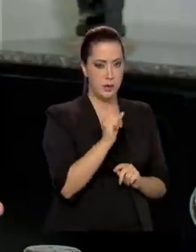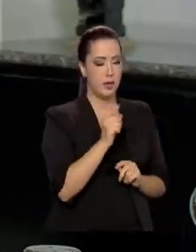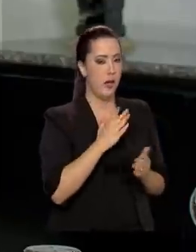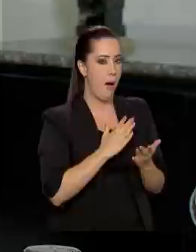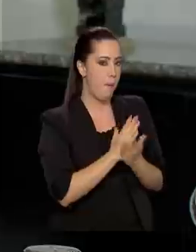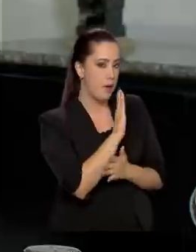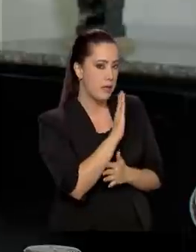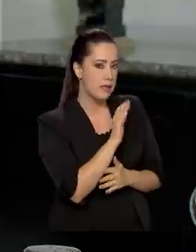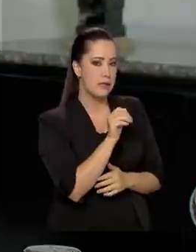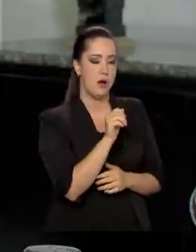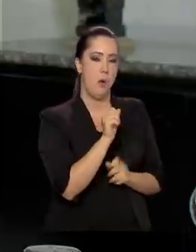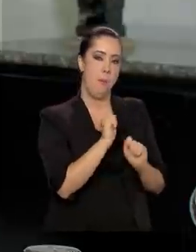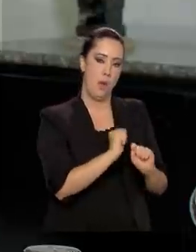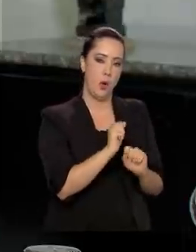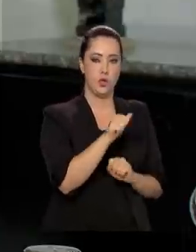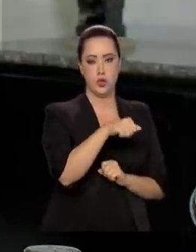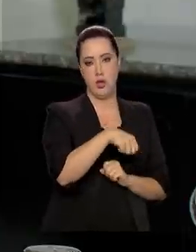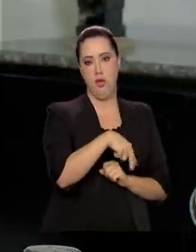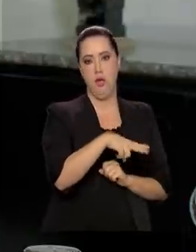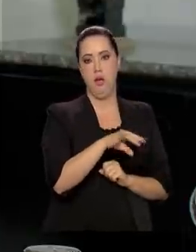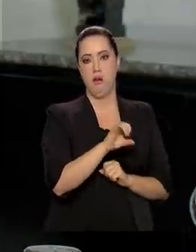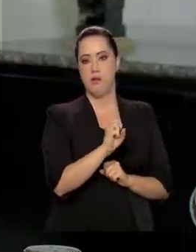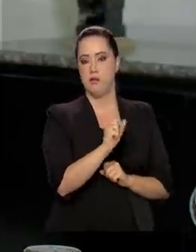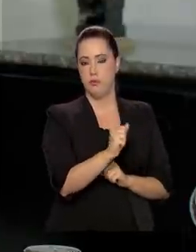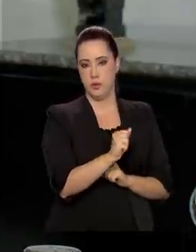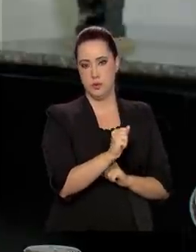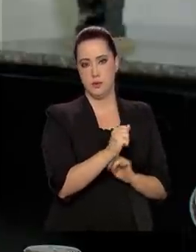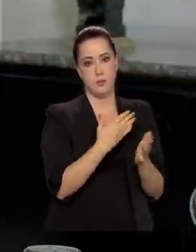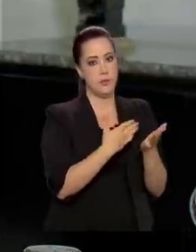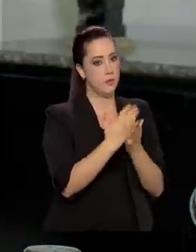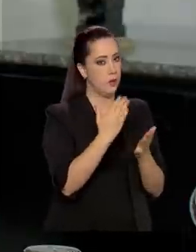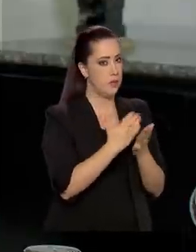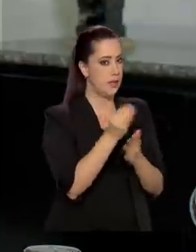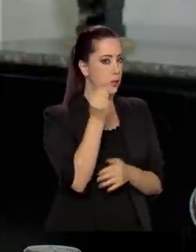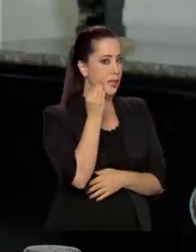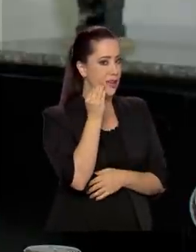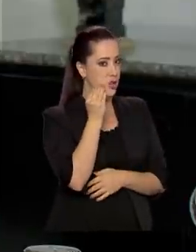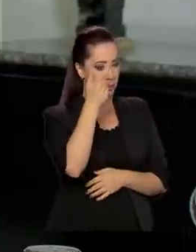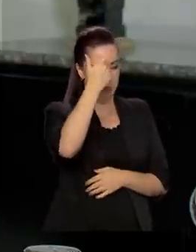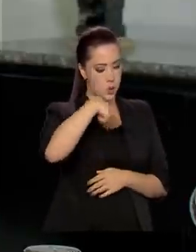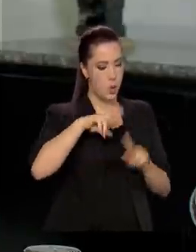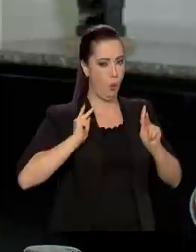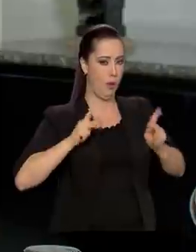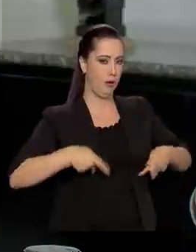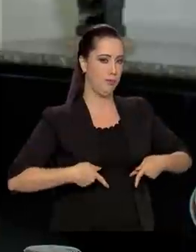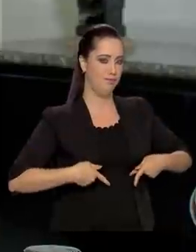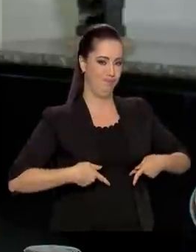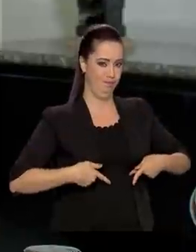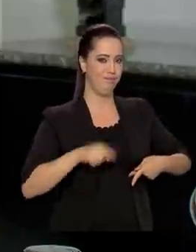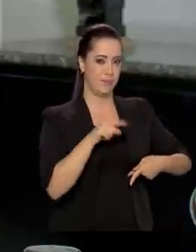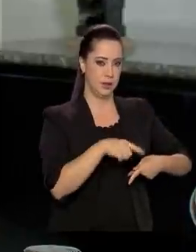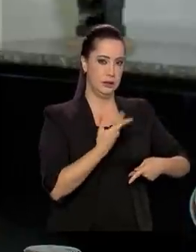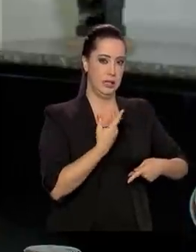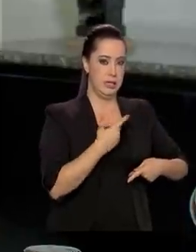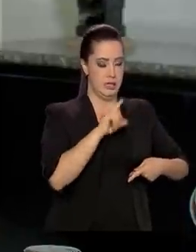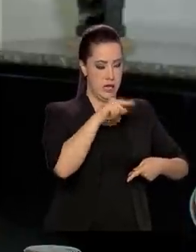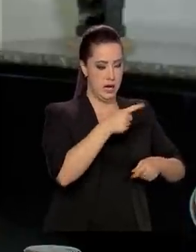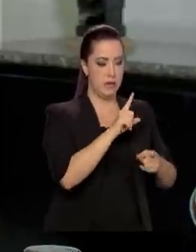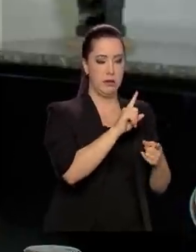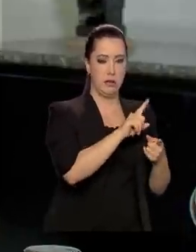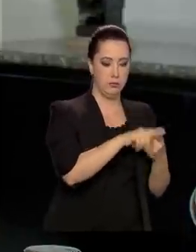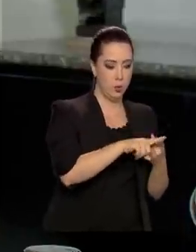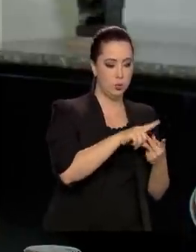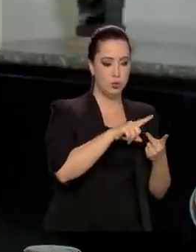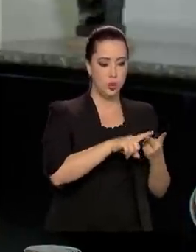Brasil, da Anvisa ou de outras agências, para iniciar a fase de testes em humanos. E essas fases são três fases. Fase 1,